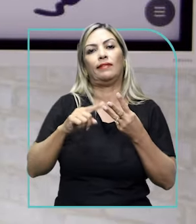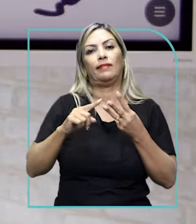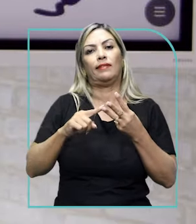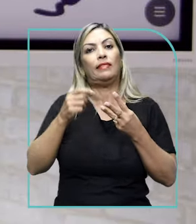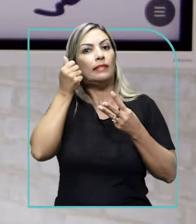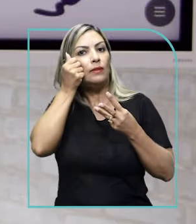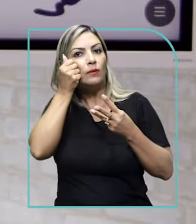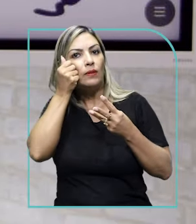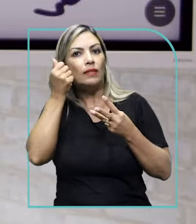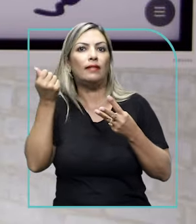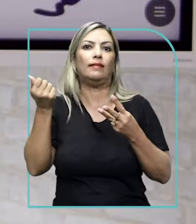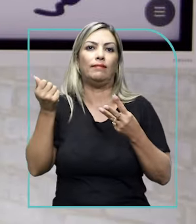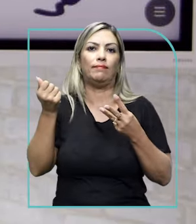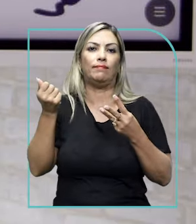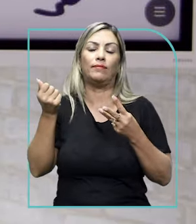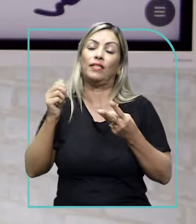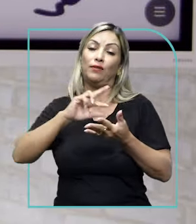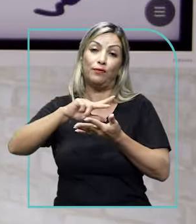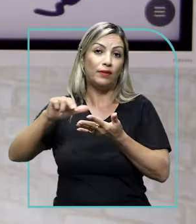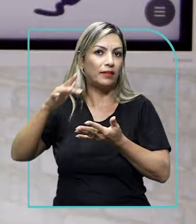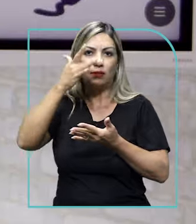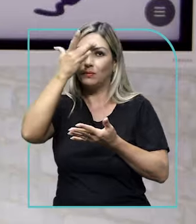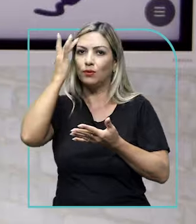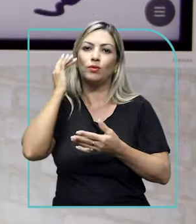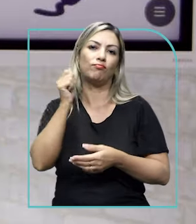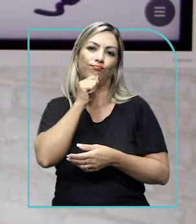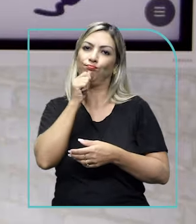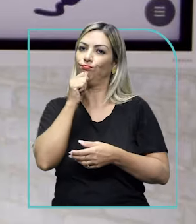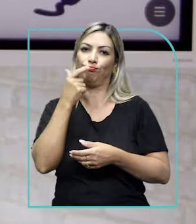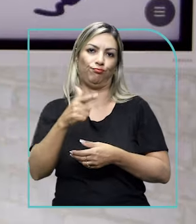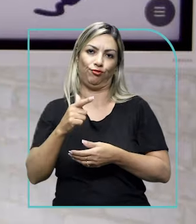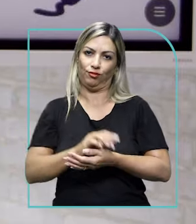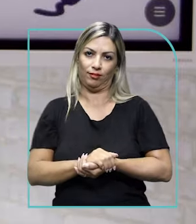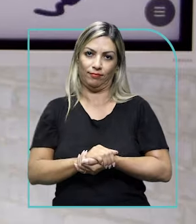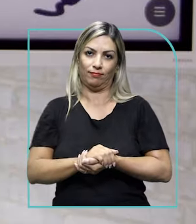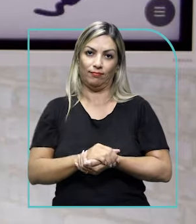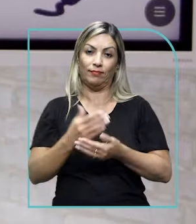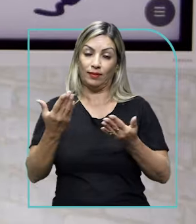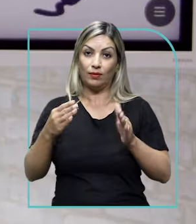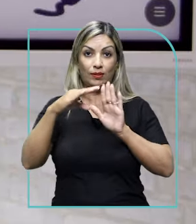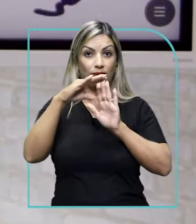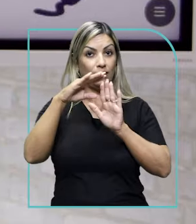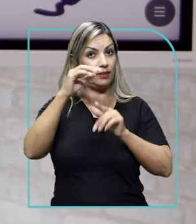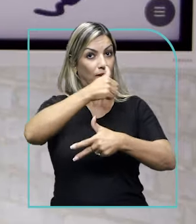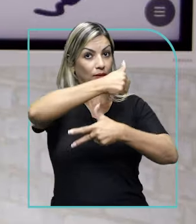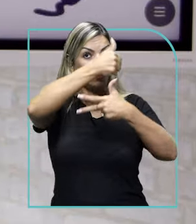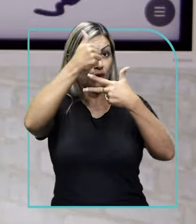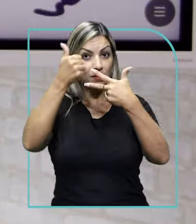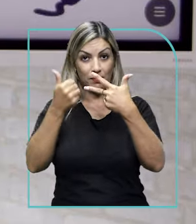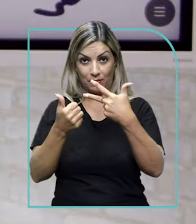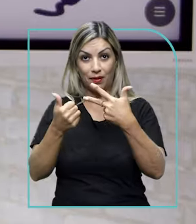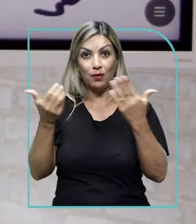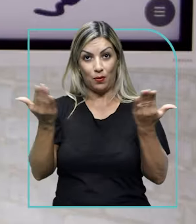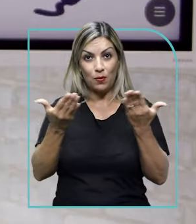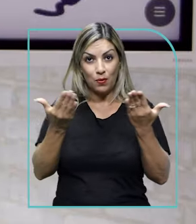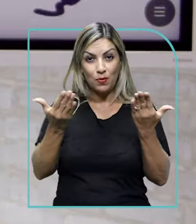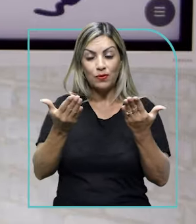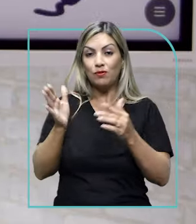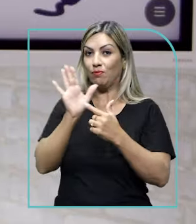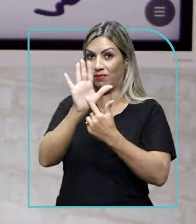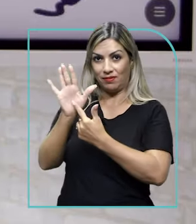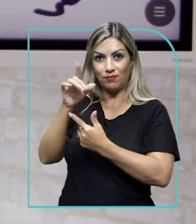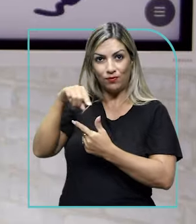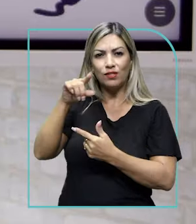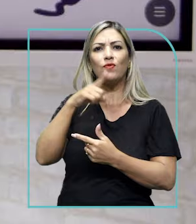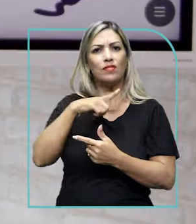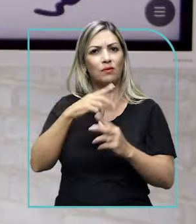a um celular, às vezes, e muitas pessoas não tinham. Esse programa que vocês estão tendo aqui, né? Que é o Goiás Bem